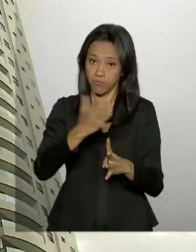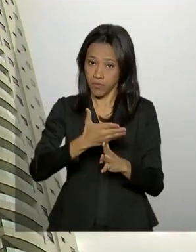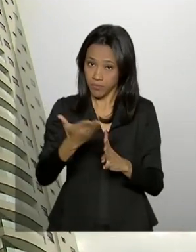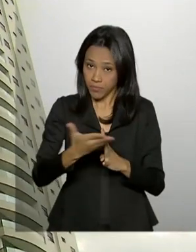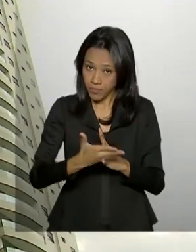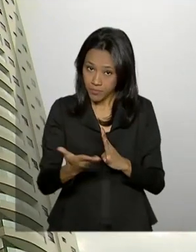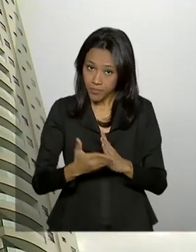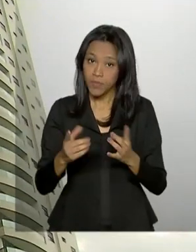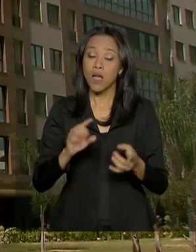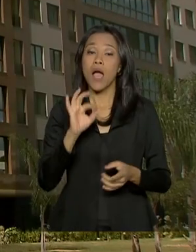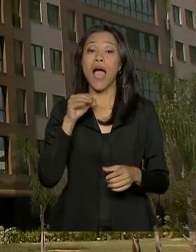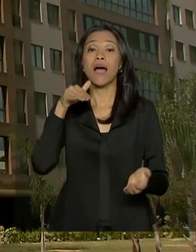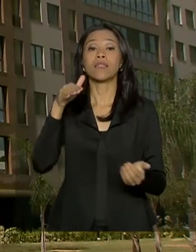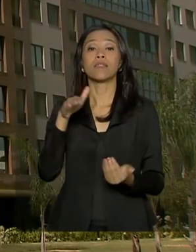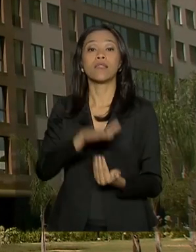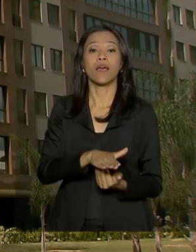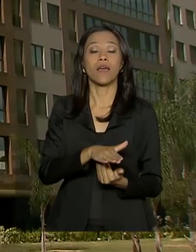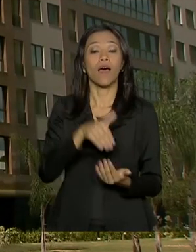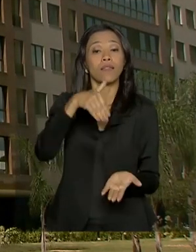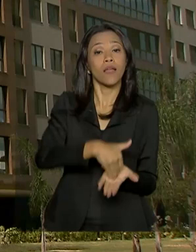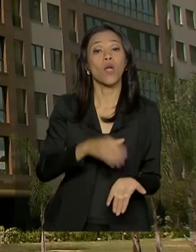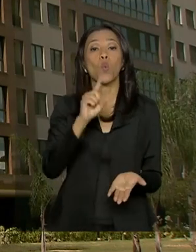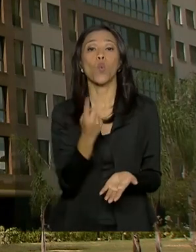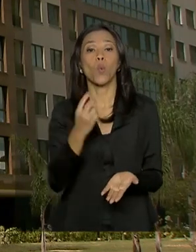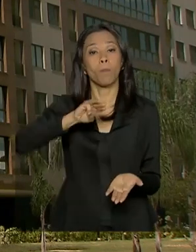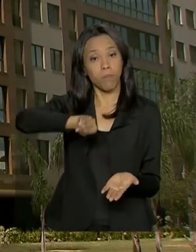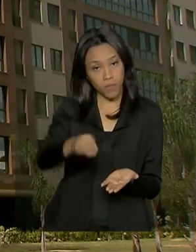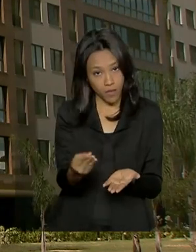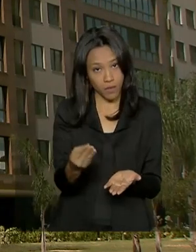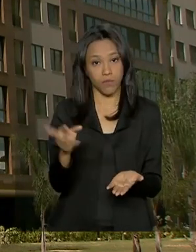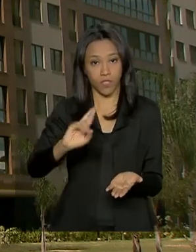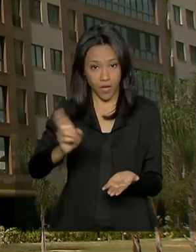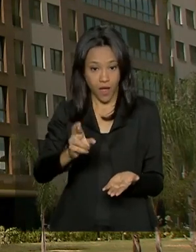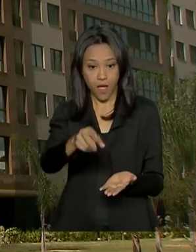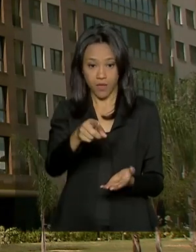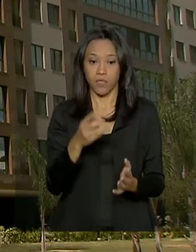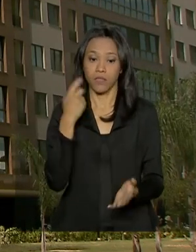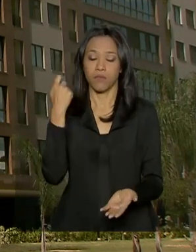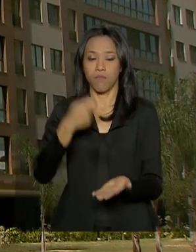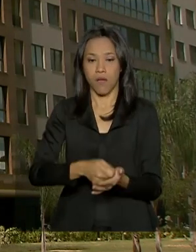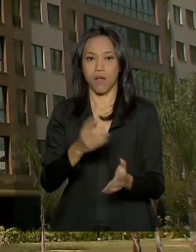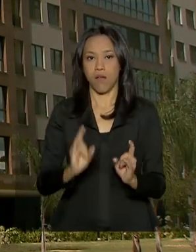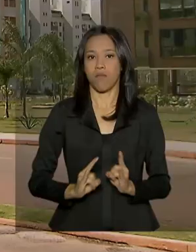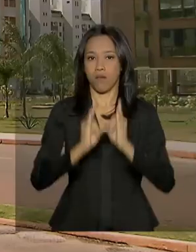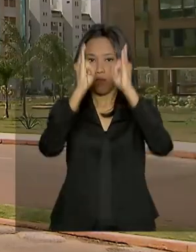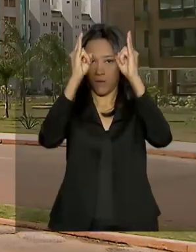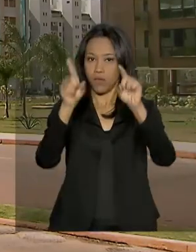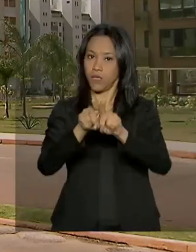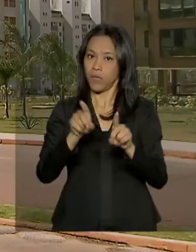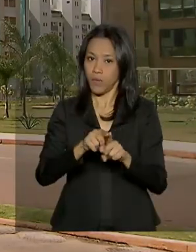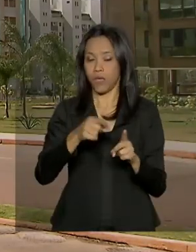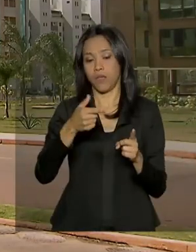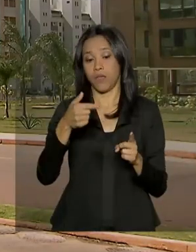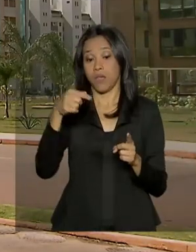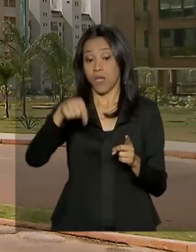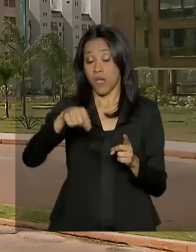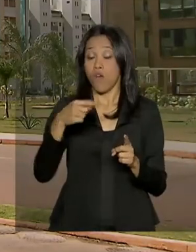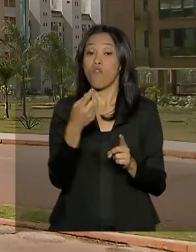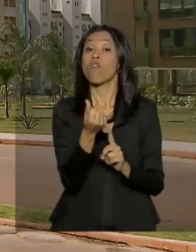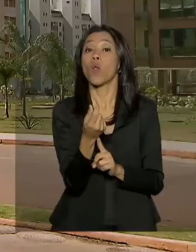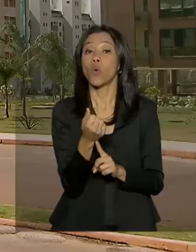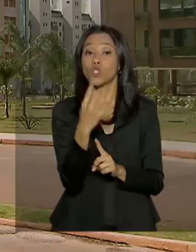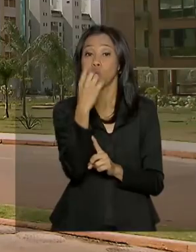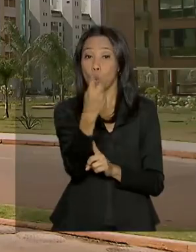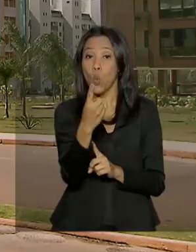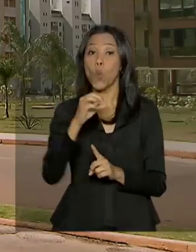1,5 milhão e pode usar o FGTS, e do sistema financeiro imobiliário, para imóveis acima de R